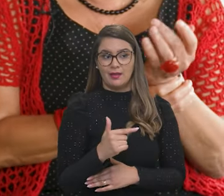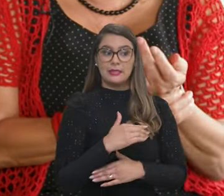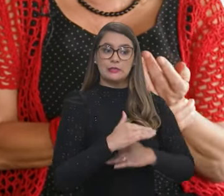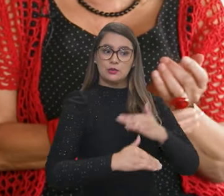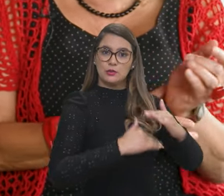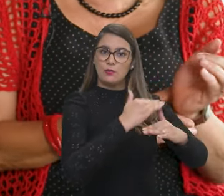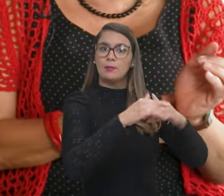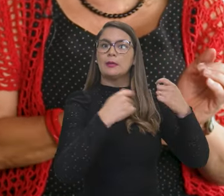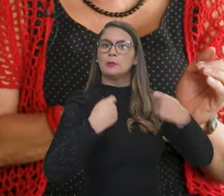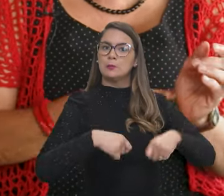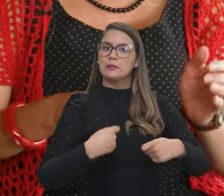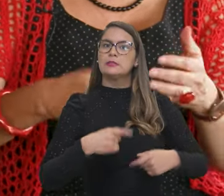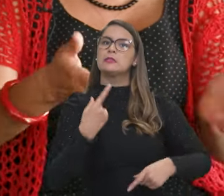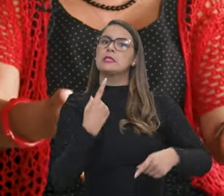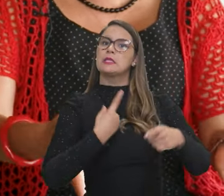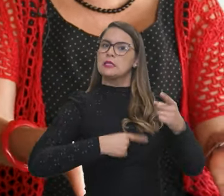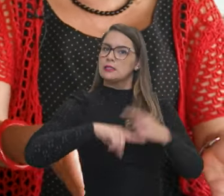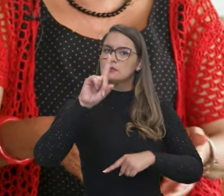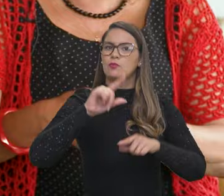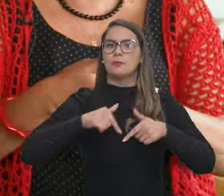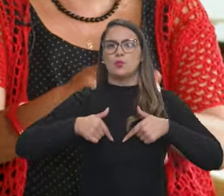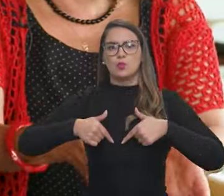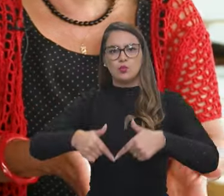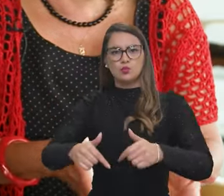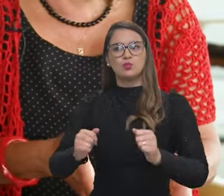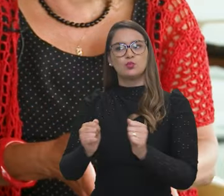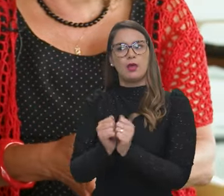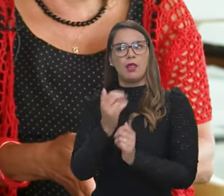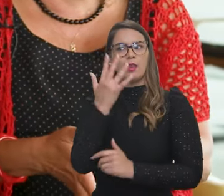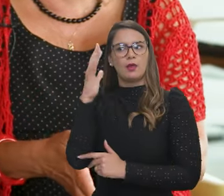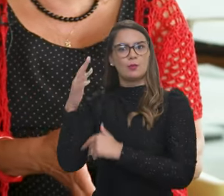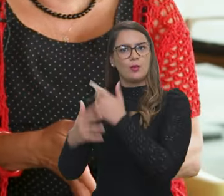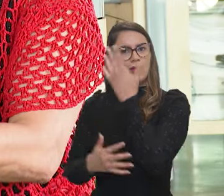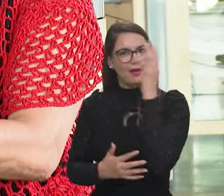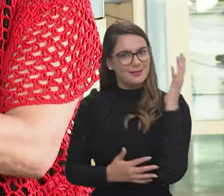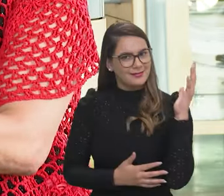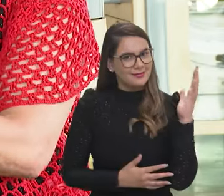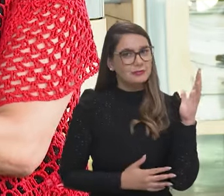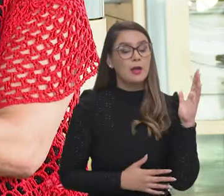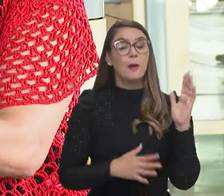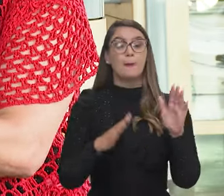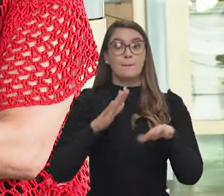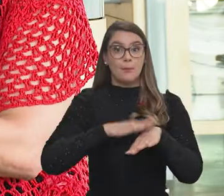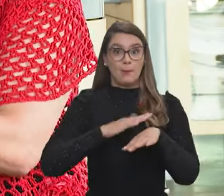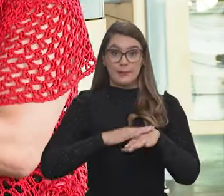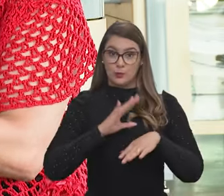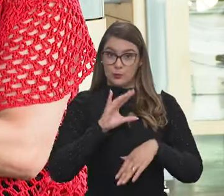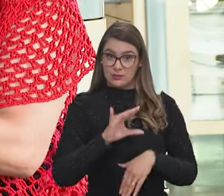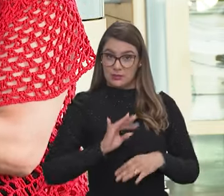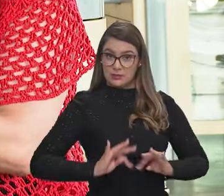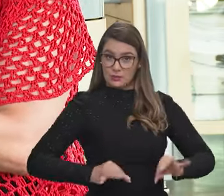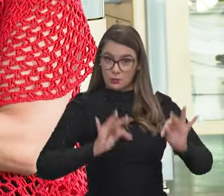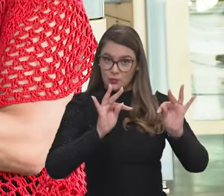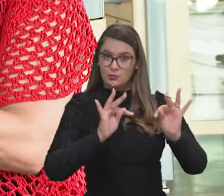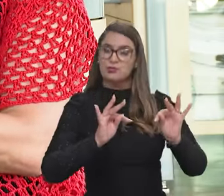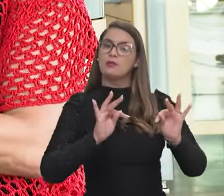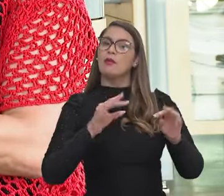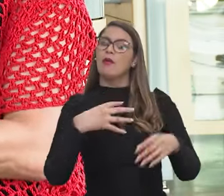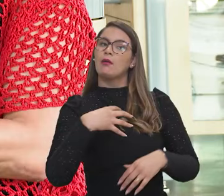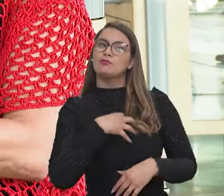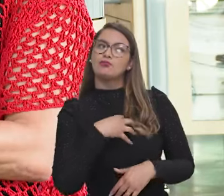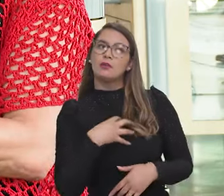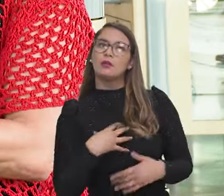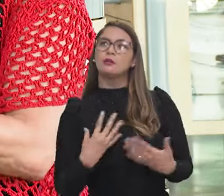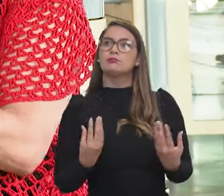Todo desenvolvimento exige transformações e ações junto à natureza. Mas quando você faz isso com Ciência e Tecnologia, você